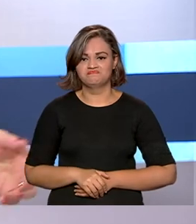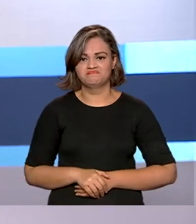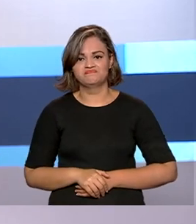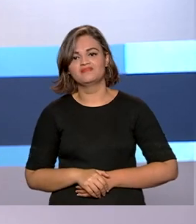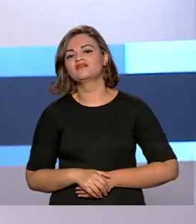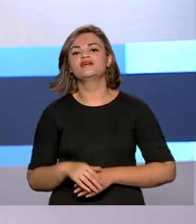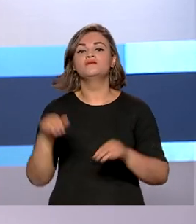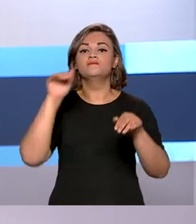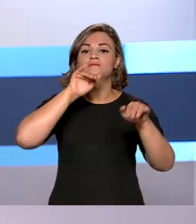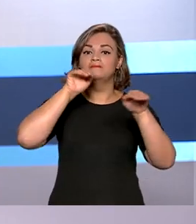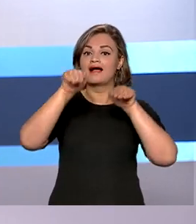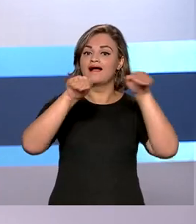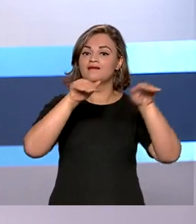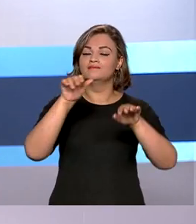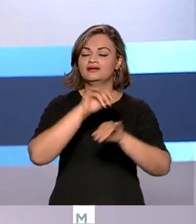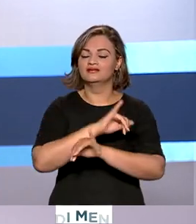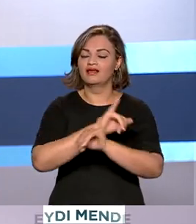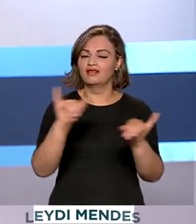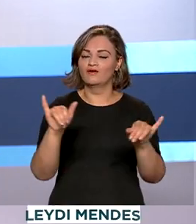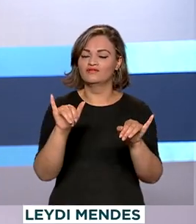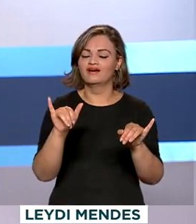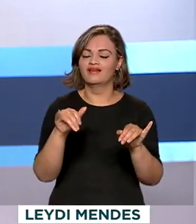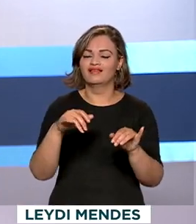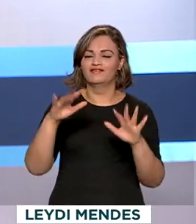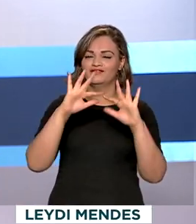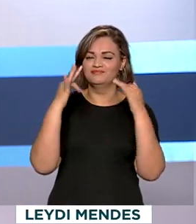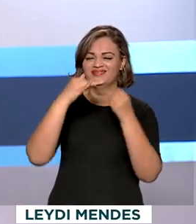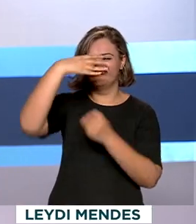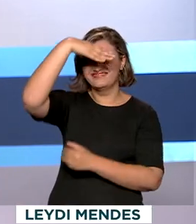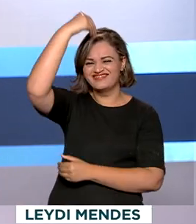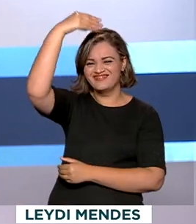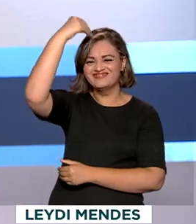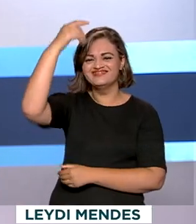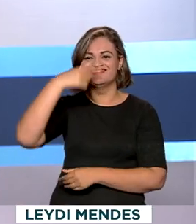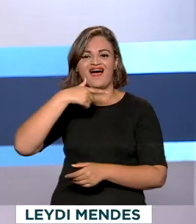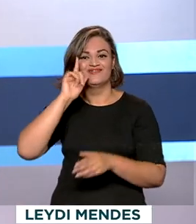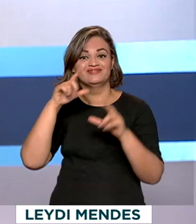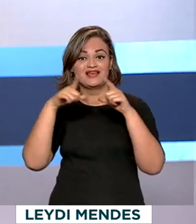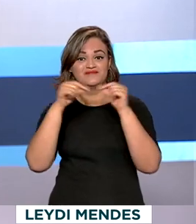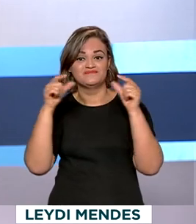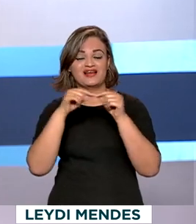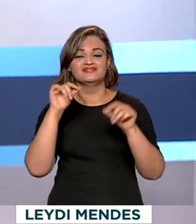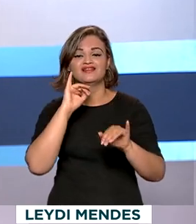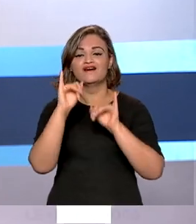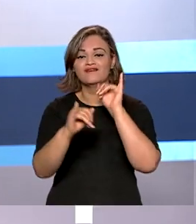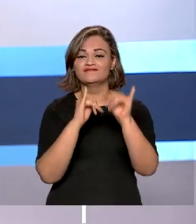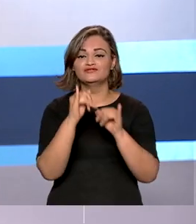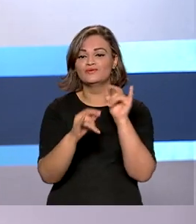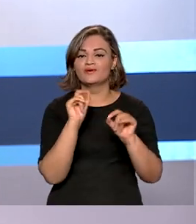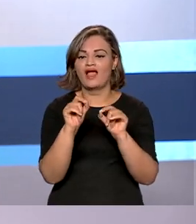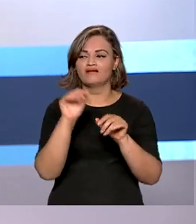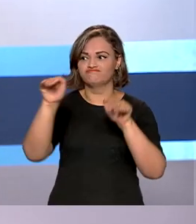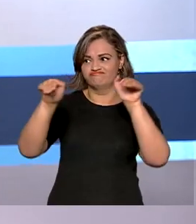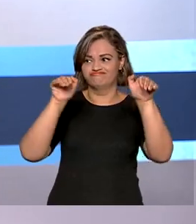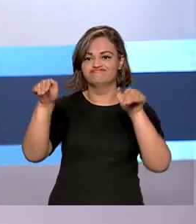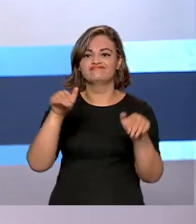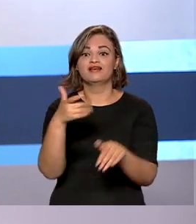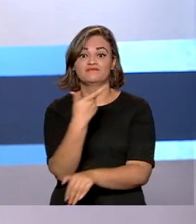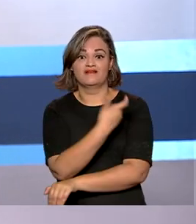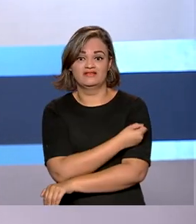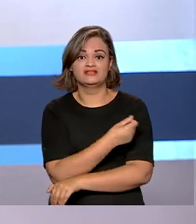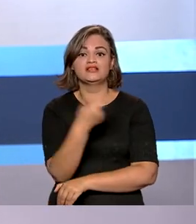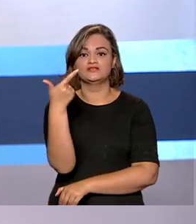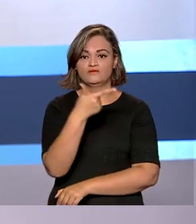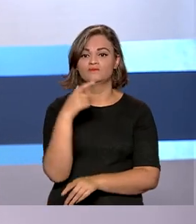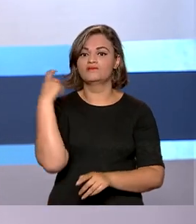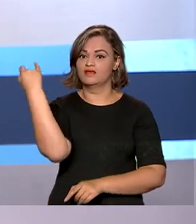E uma nova campanha da família Zé Gotinha foi lançada ontem em Brasília. A meta é chamar a atenção das pessoas sobre a